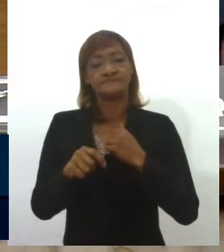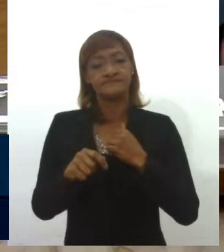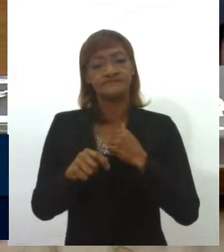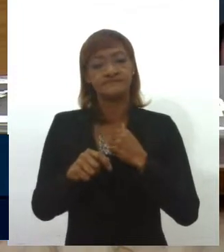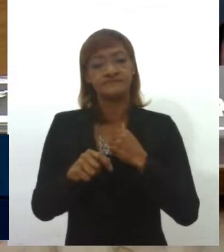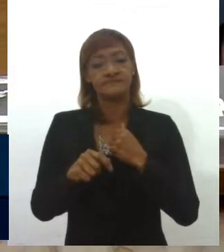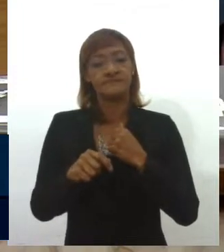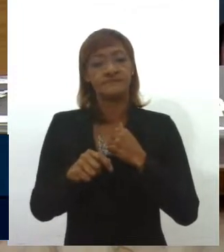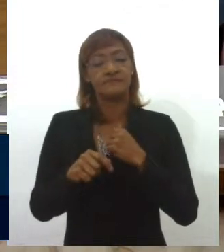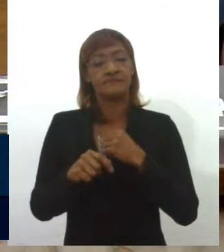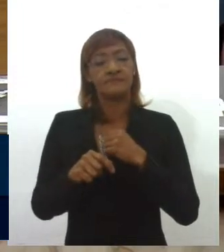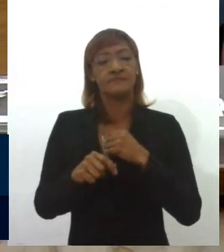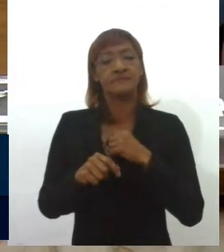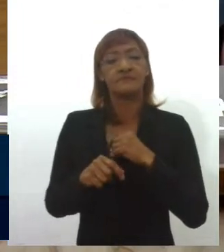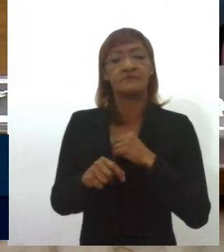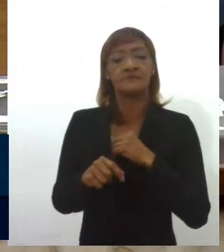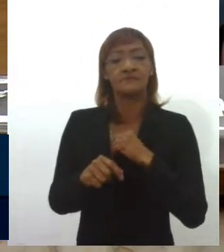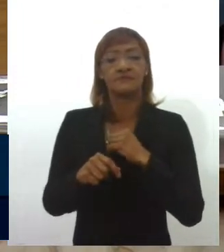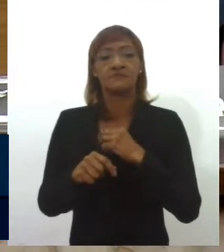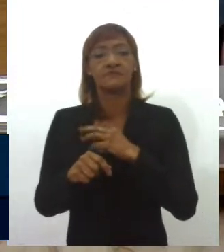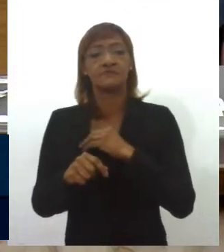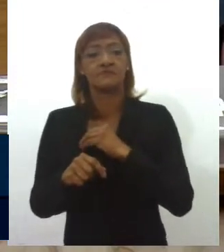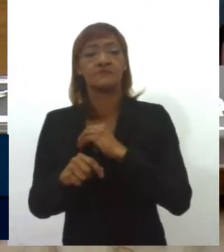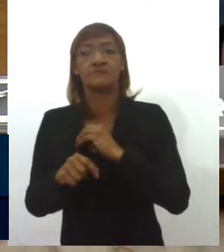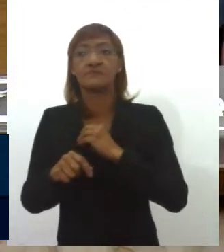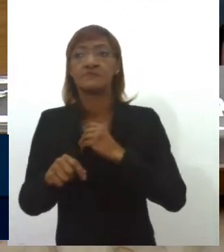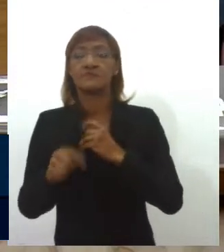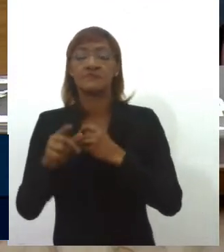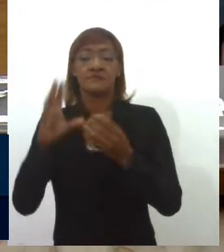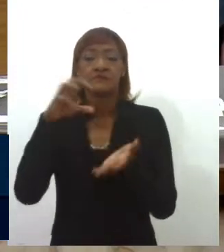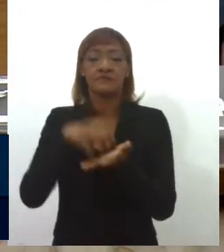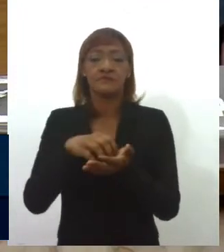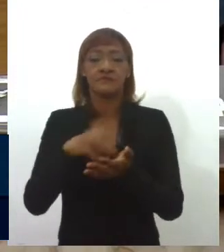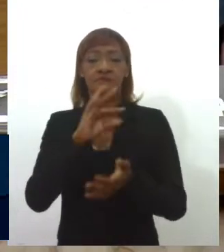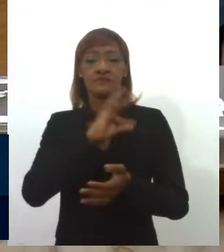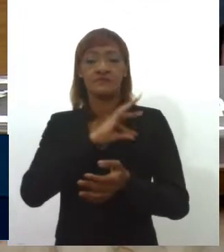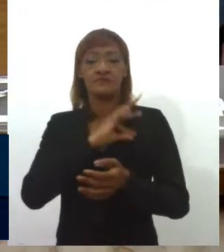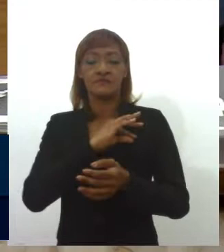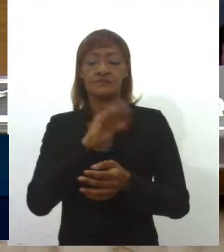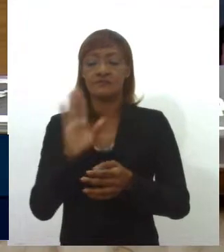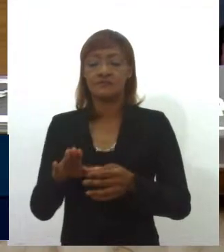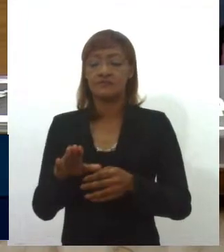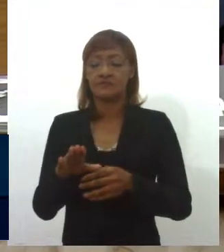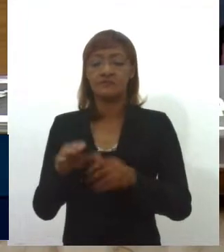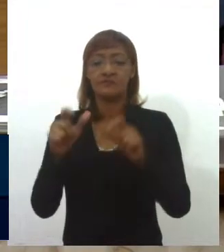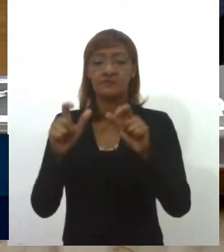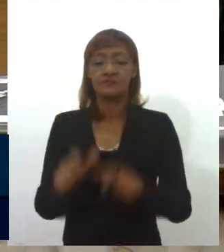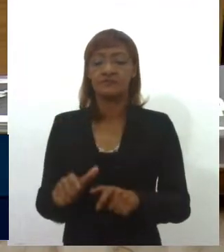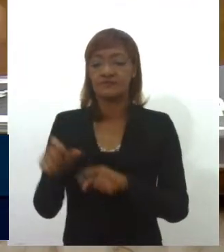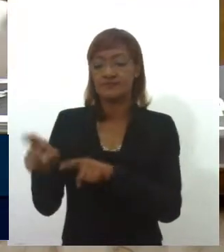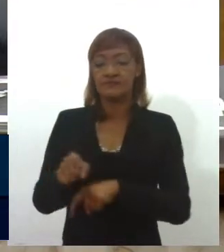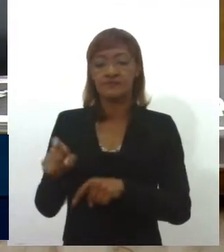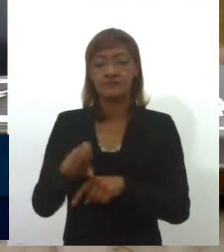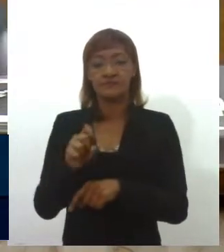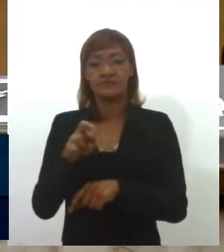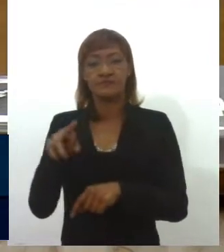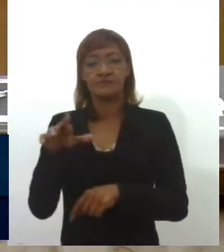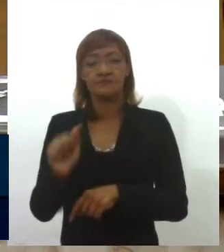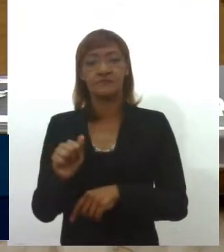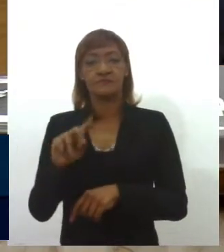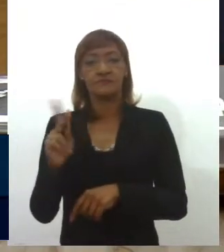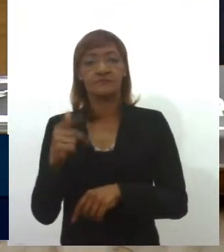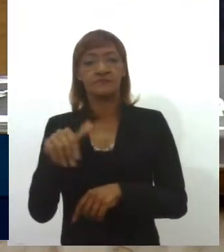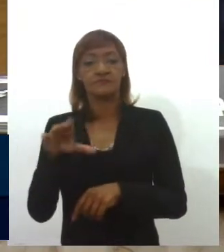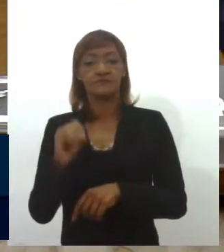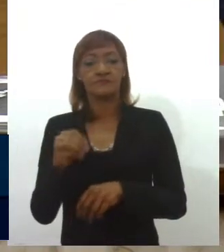de um posto policial no povoado Serra do Machado, situado no município de Ribeirópolis.